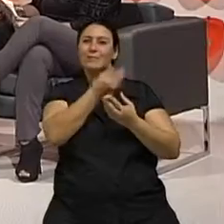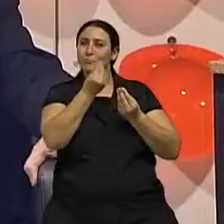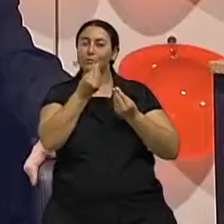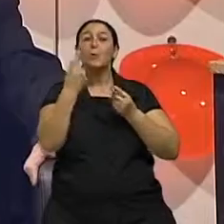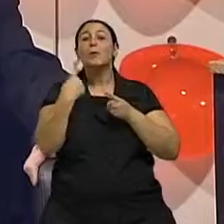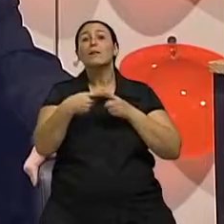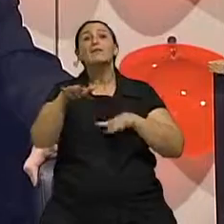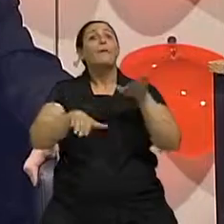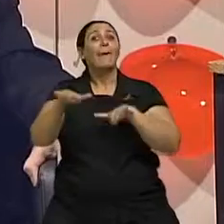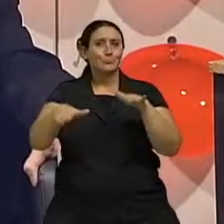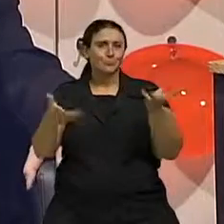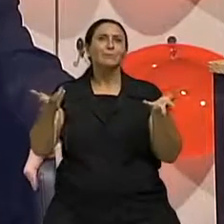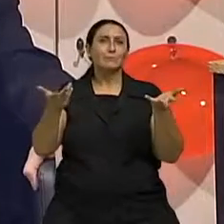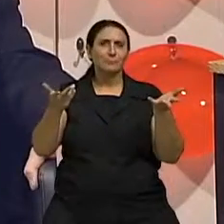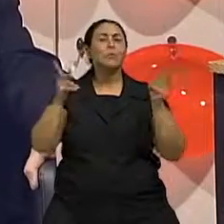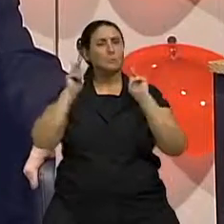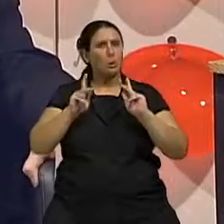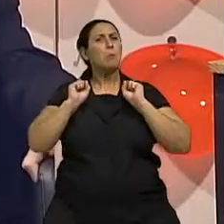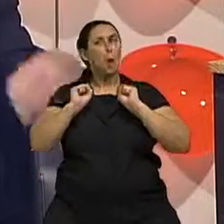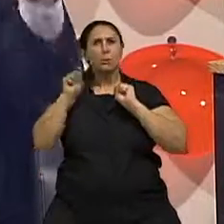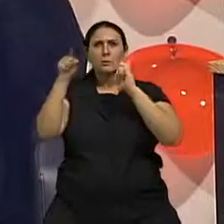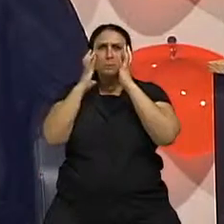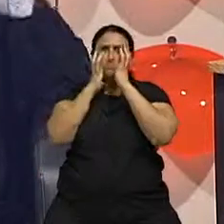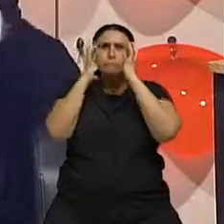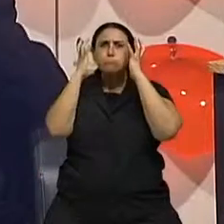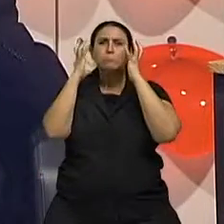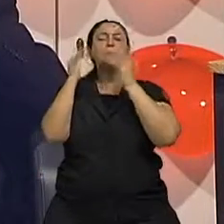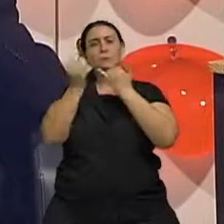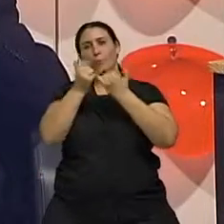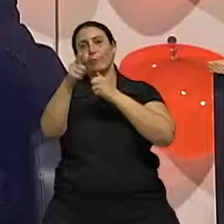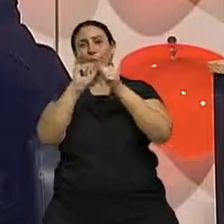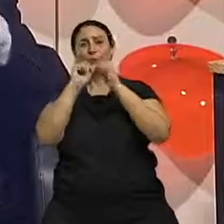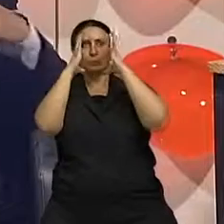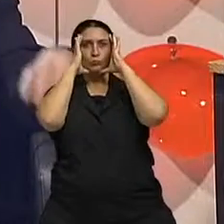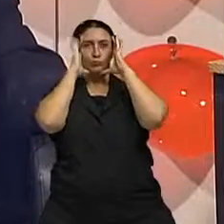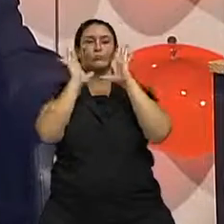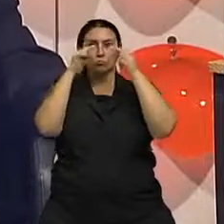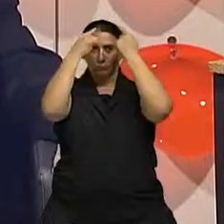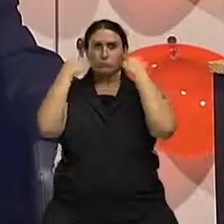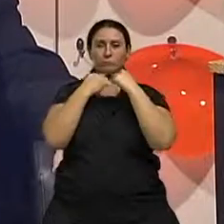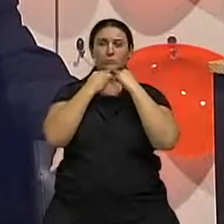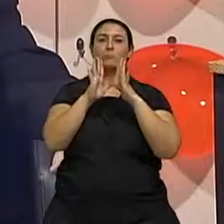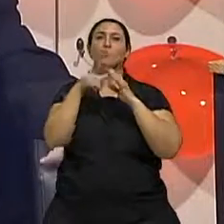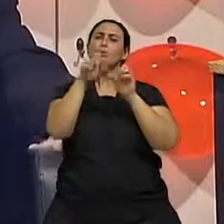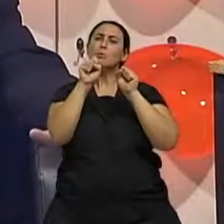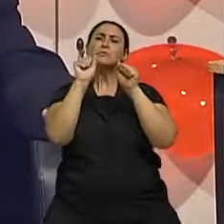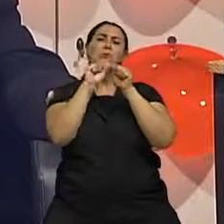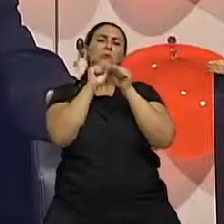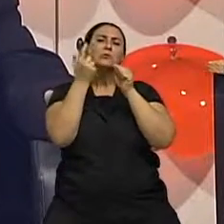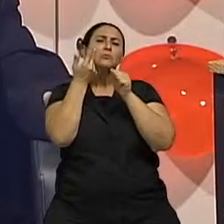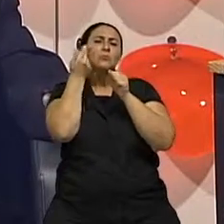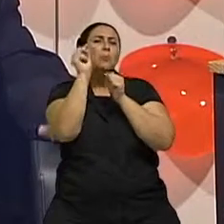Ele pode ficar assim, mais roxo. Faz uma cirurgia de face. Certo. Pode fazer uma cirurgia pequena, com